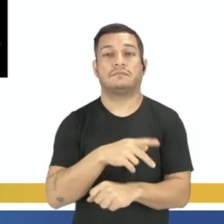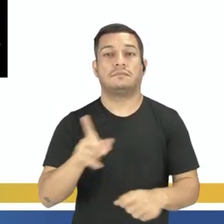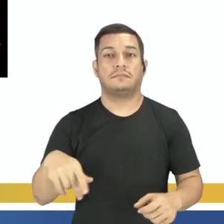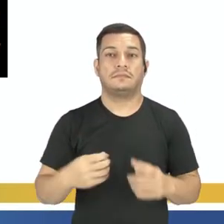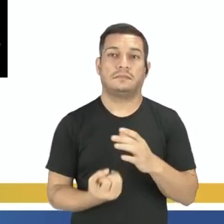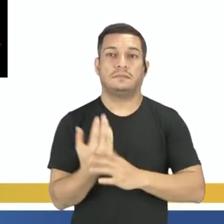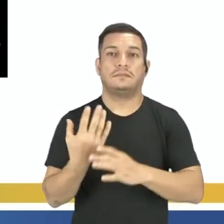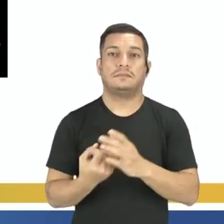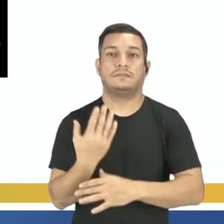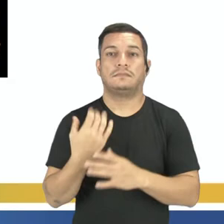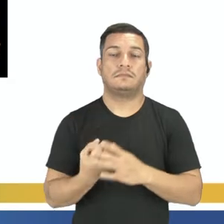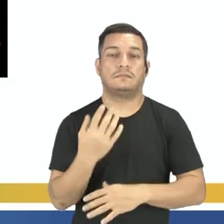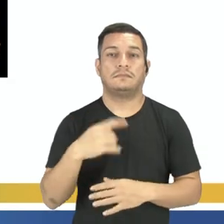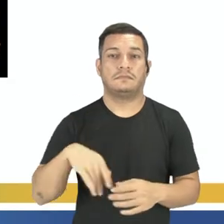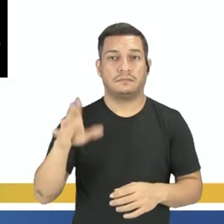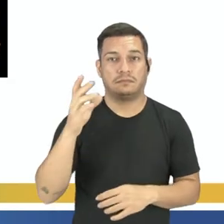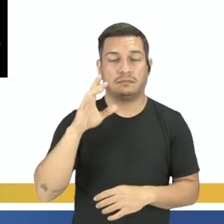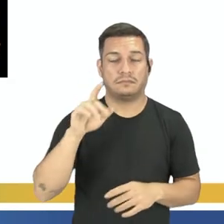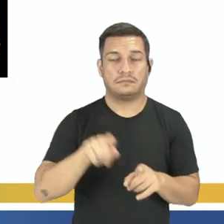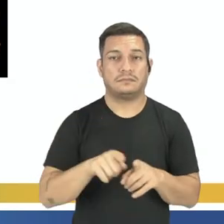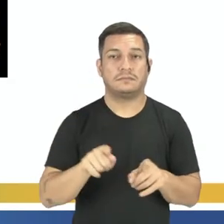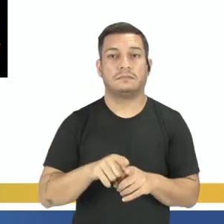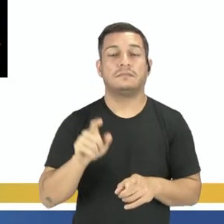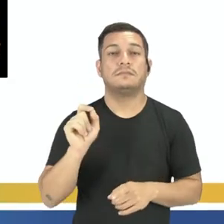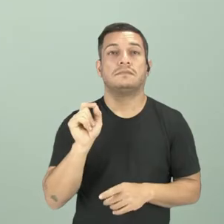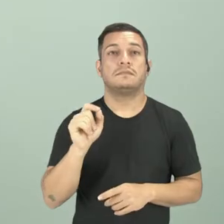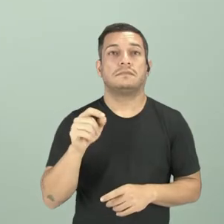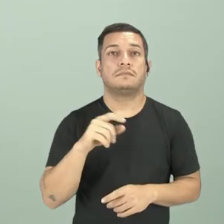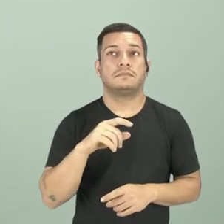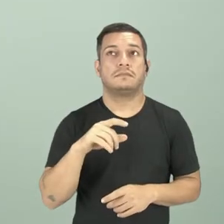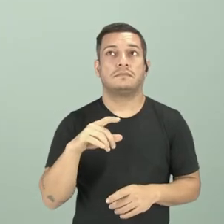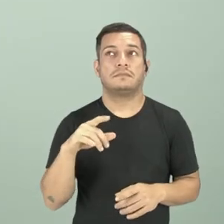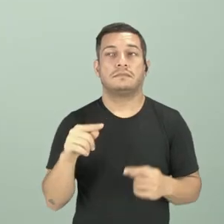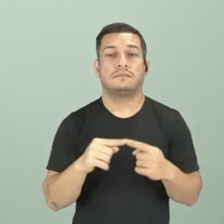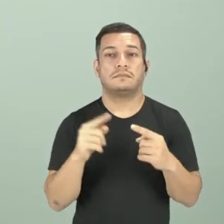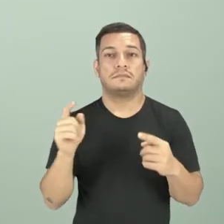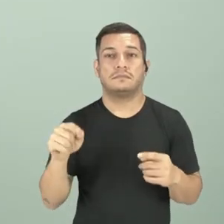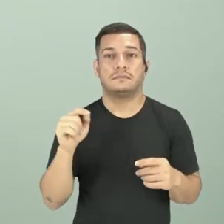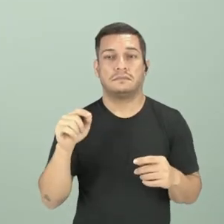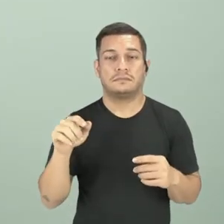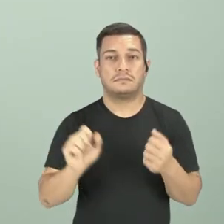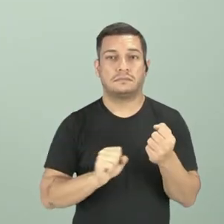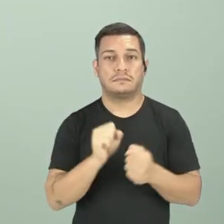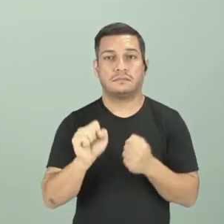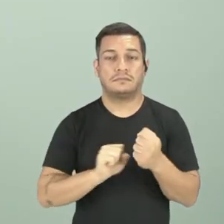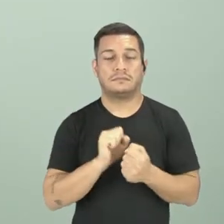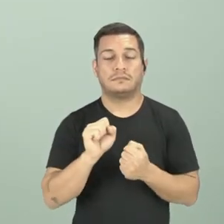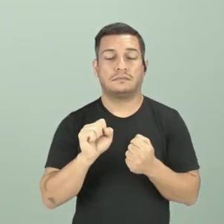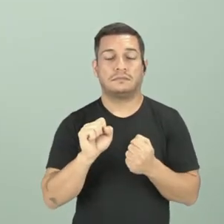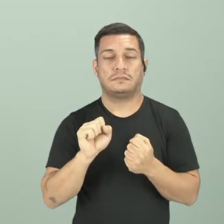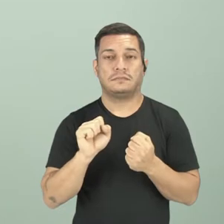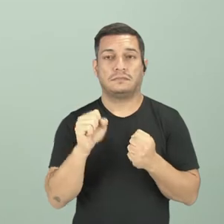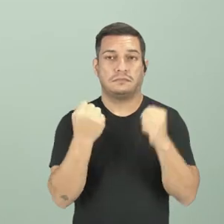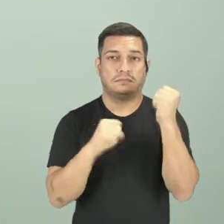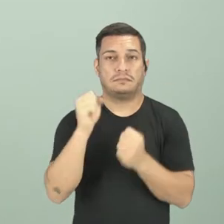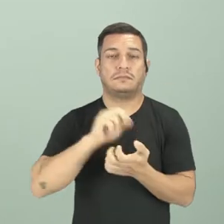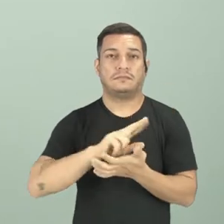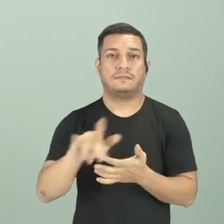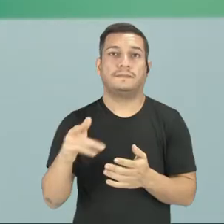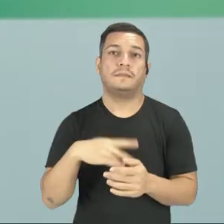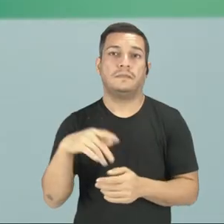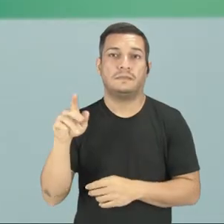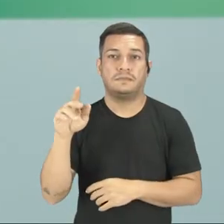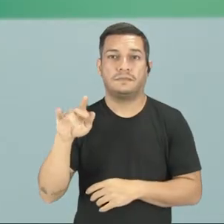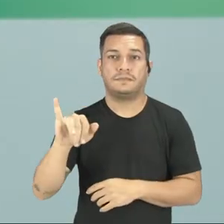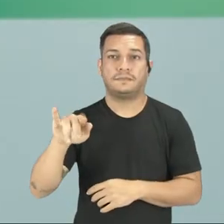surgindo, reinados, que estavam caindo, também fomentassem um certo tipo de indústria. Inglaterra, que queria o aumento